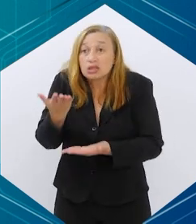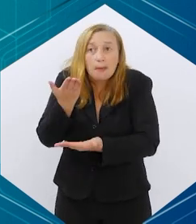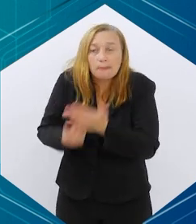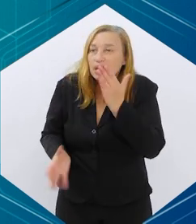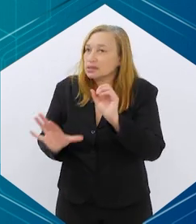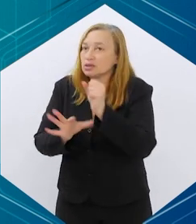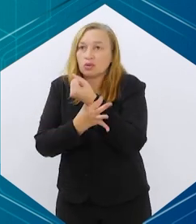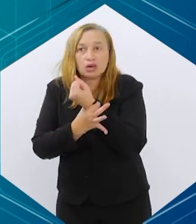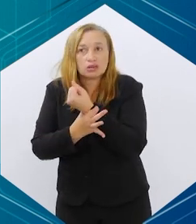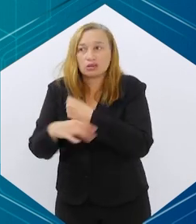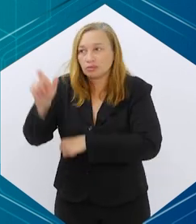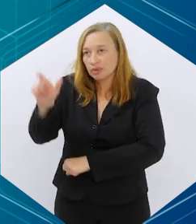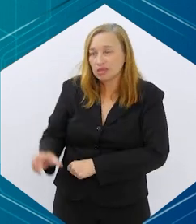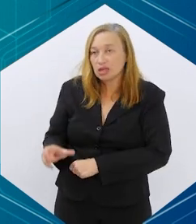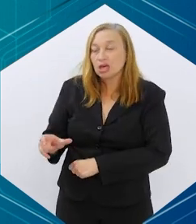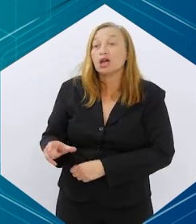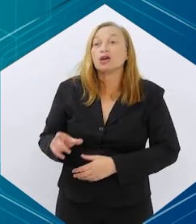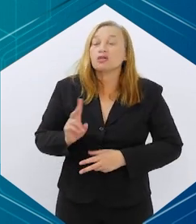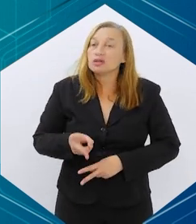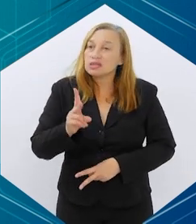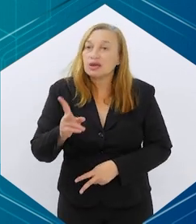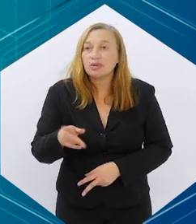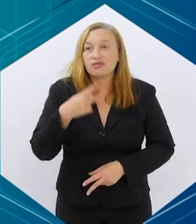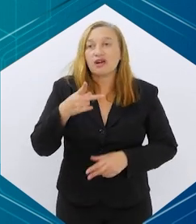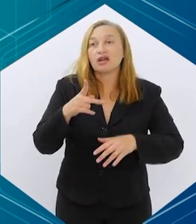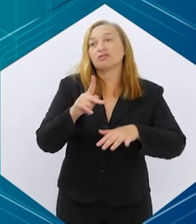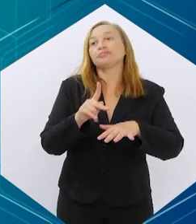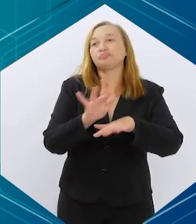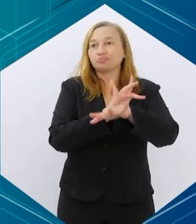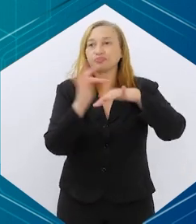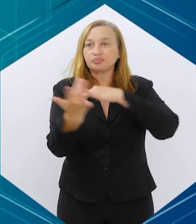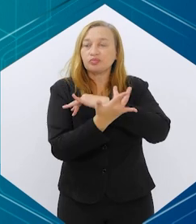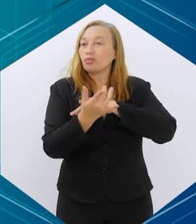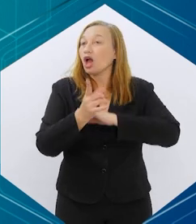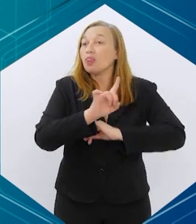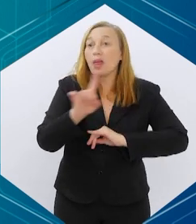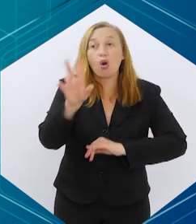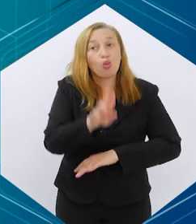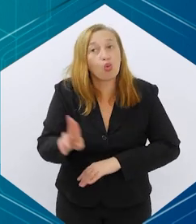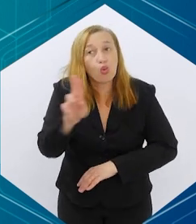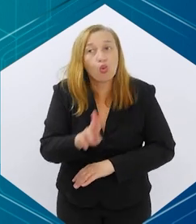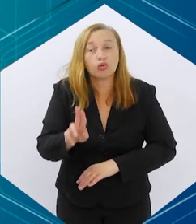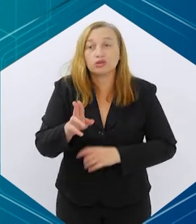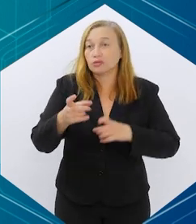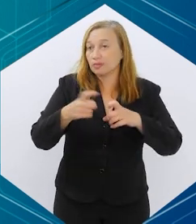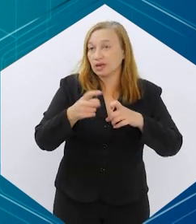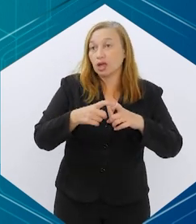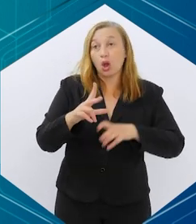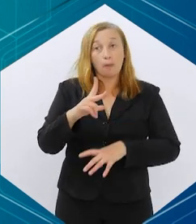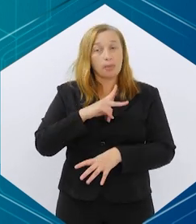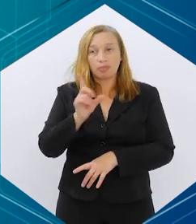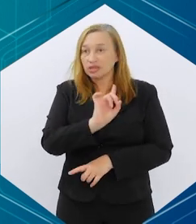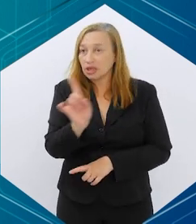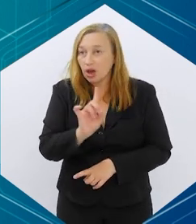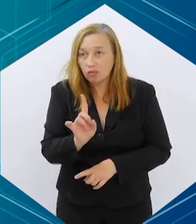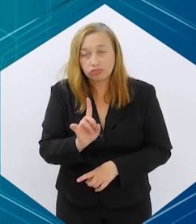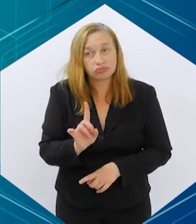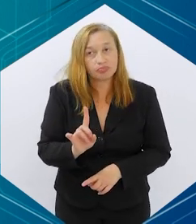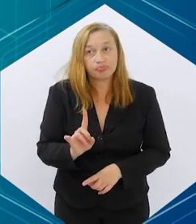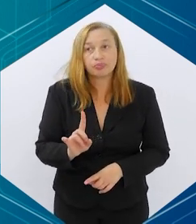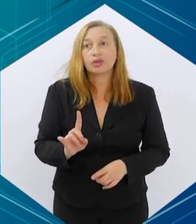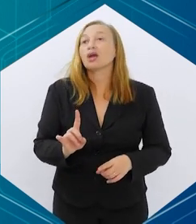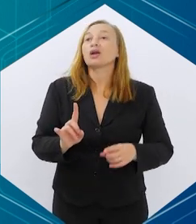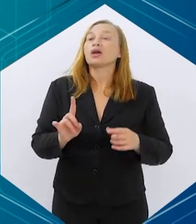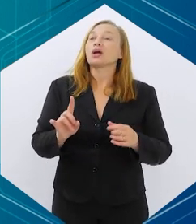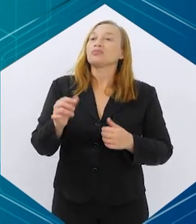do seu paciente e uma coisa que eu sempre reforço nas minhas redes sociais, não fazer uso desta medicação por conta própria, não